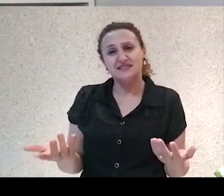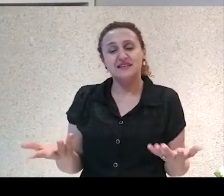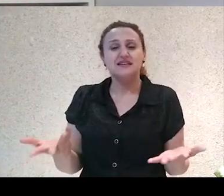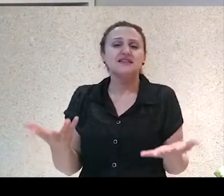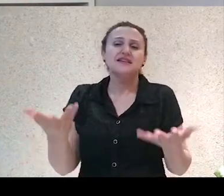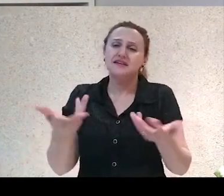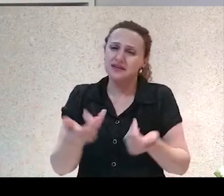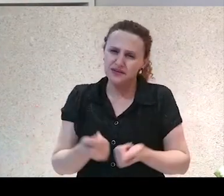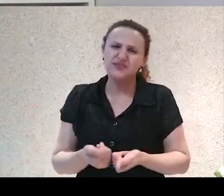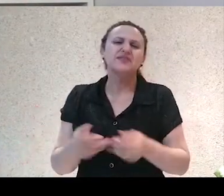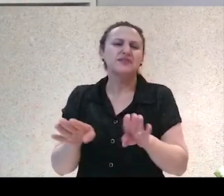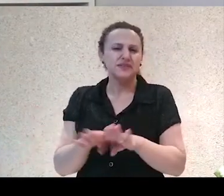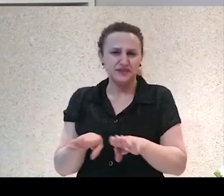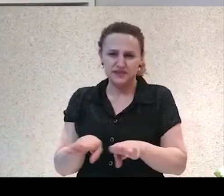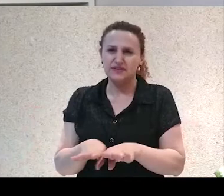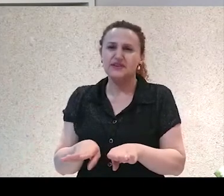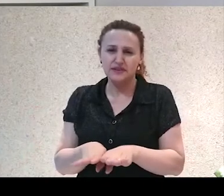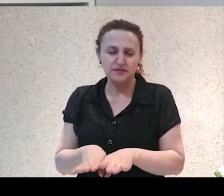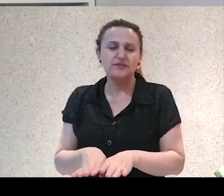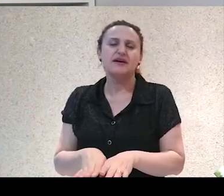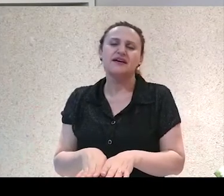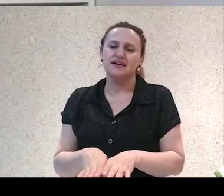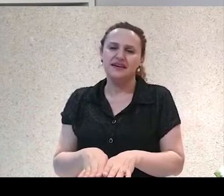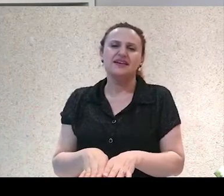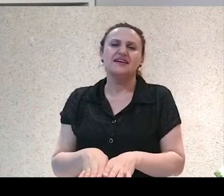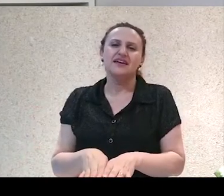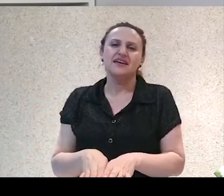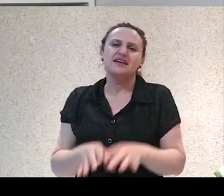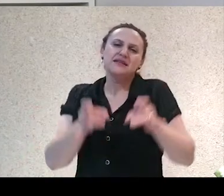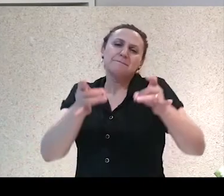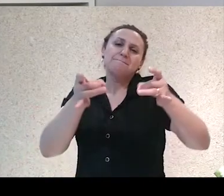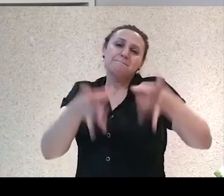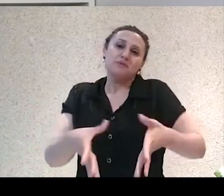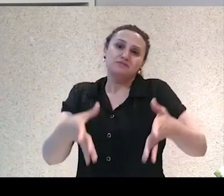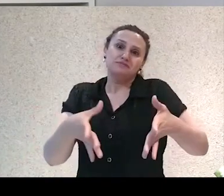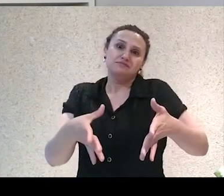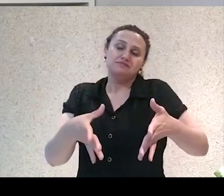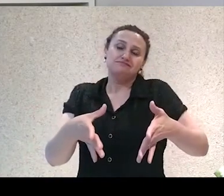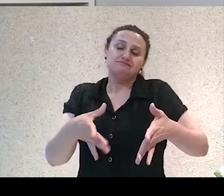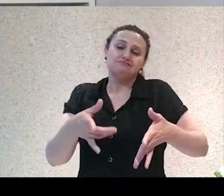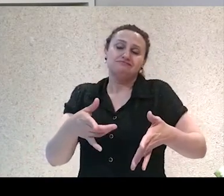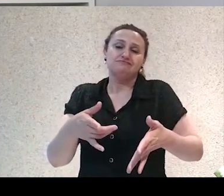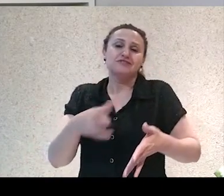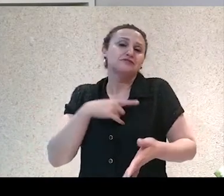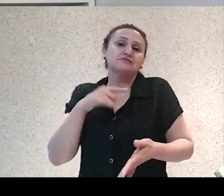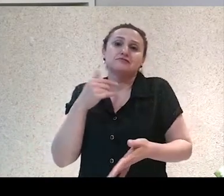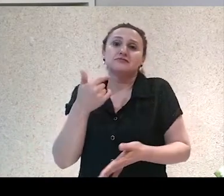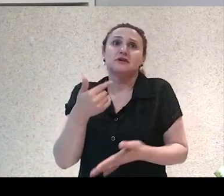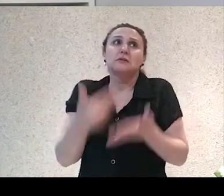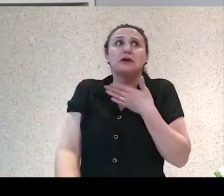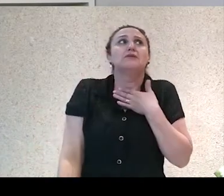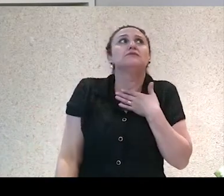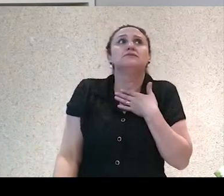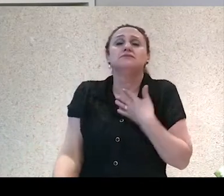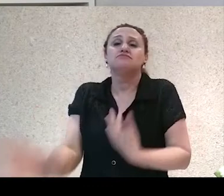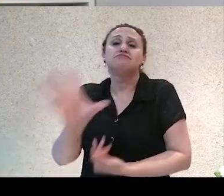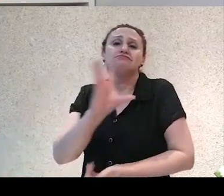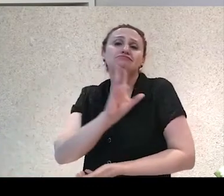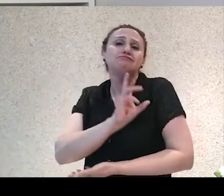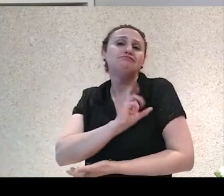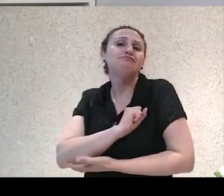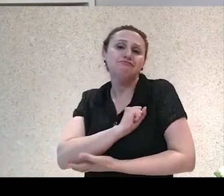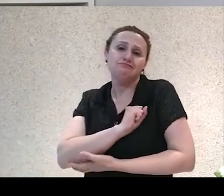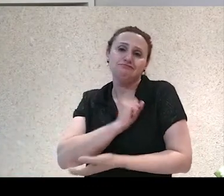por isso? Essa também é uma faceta do amor, né? O abandono, você ter que lidar com a perda de um amado e os